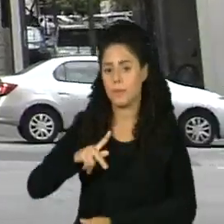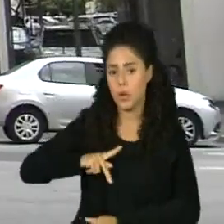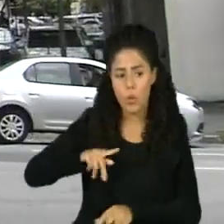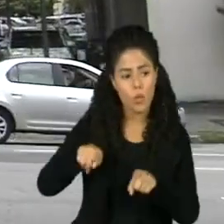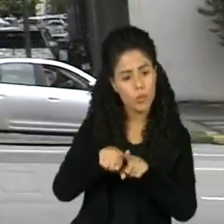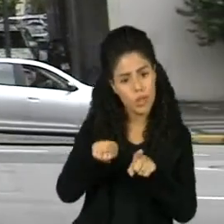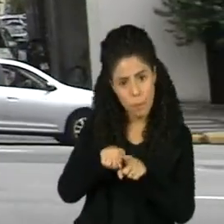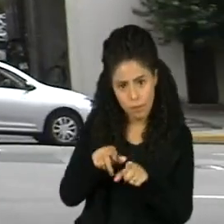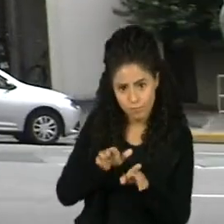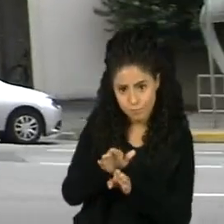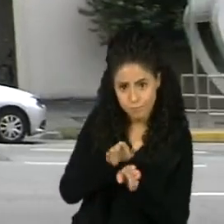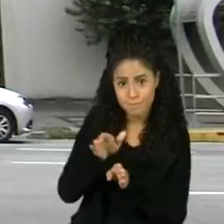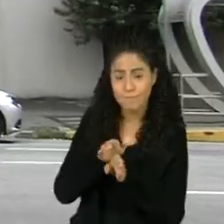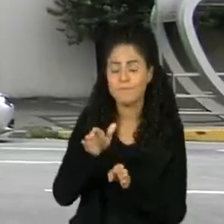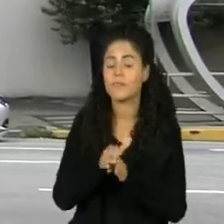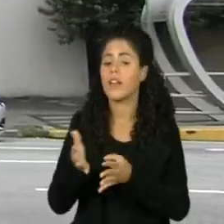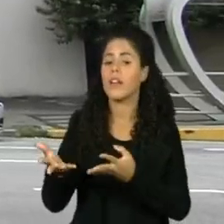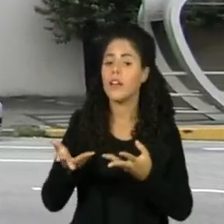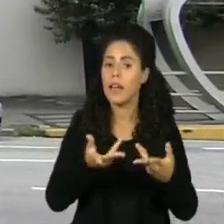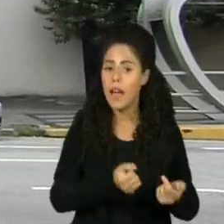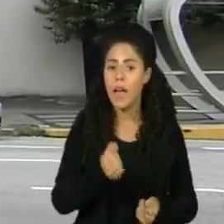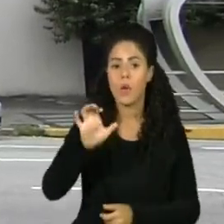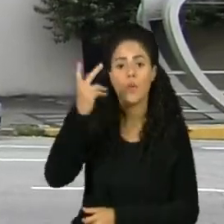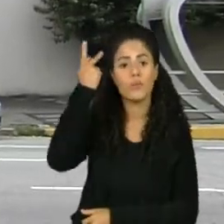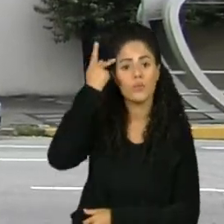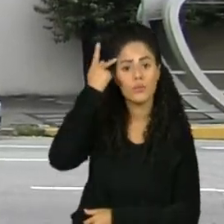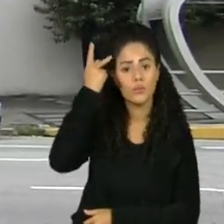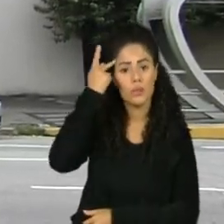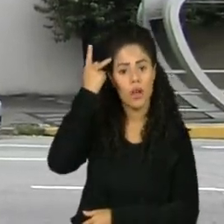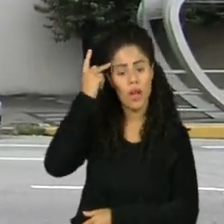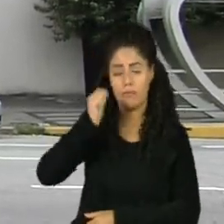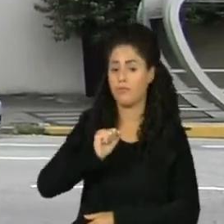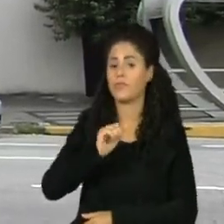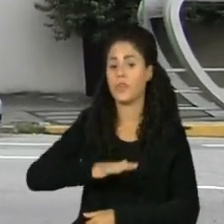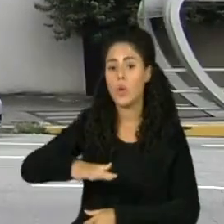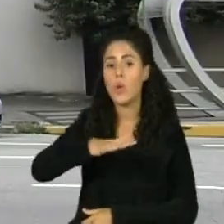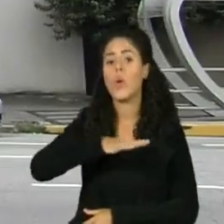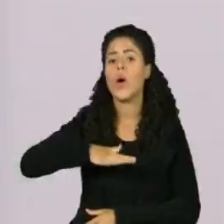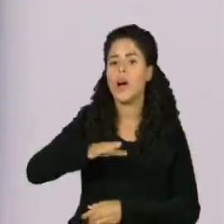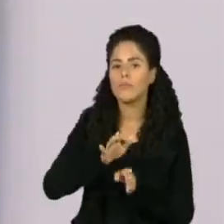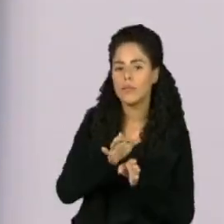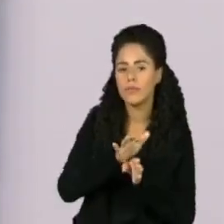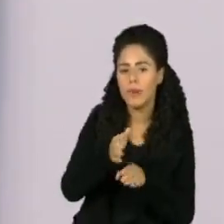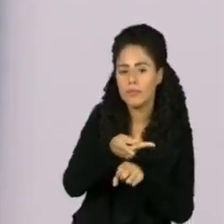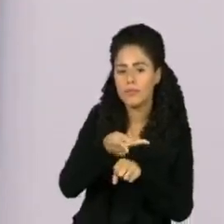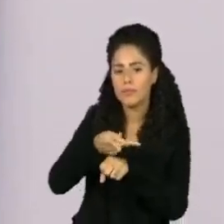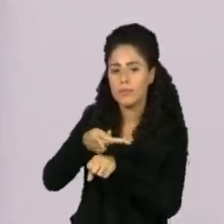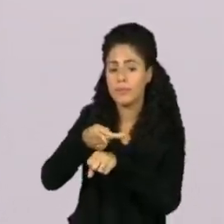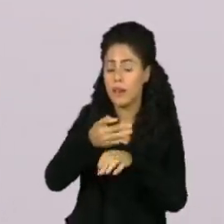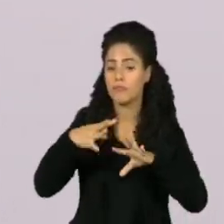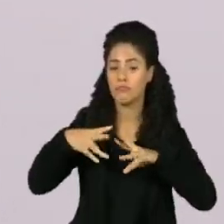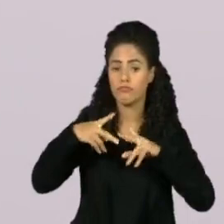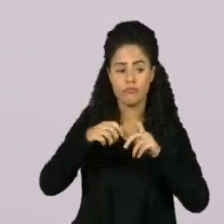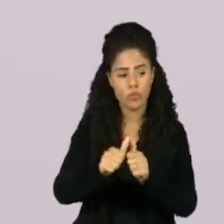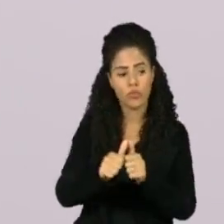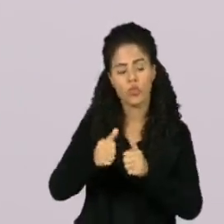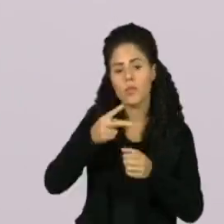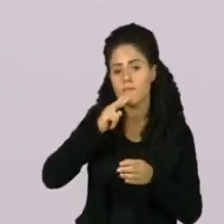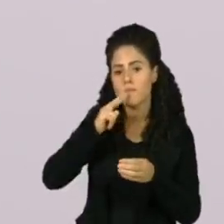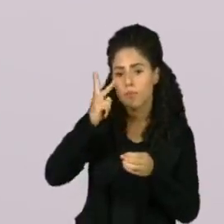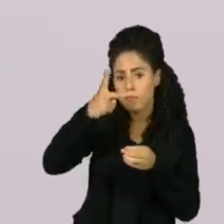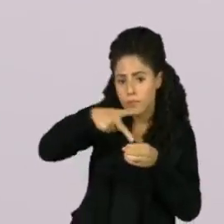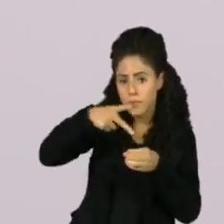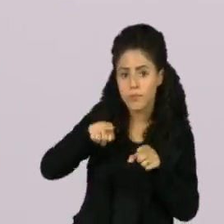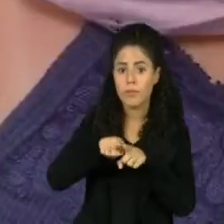A decisão do Estado de São Paulo segue orientação do Conselho Nacional de Procuradores Gerais, que emitiu nota